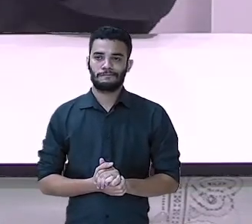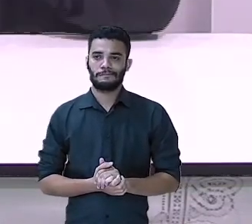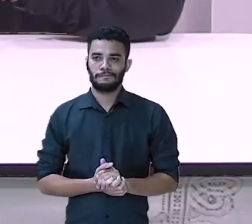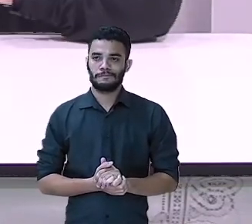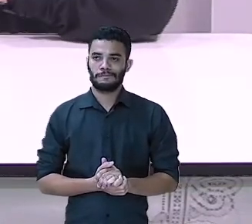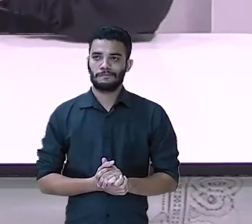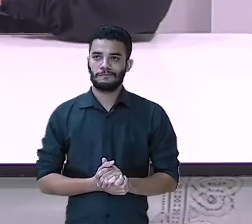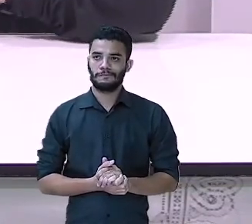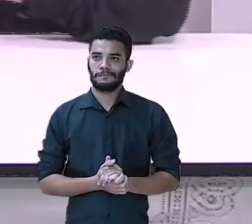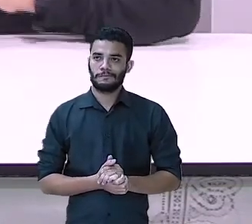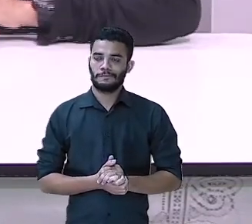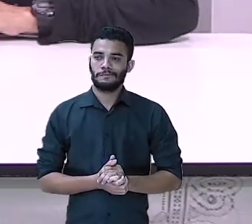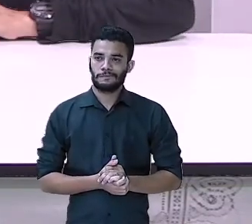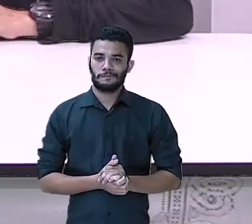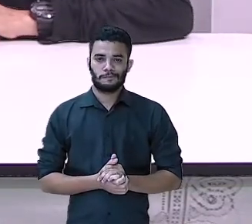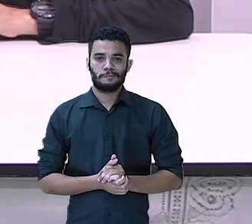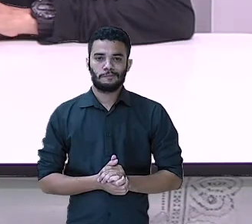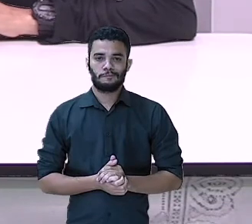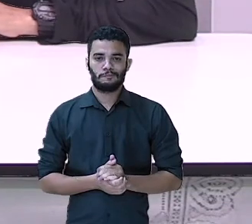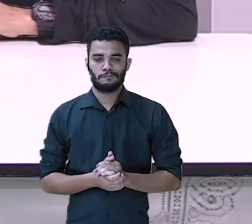Agora a moeda já fica com ela.